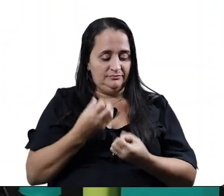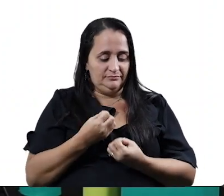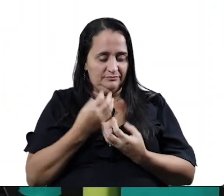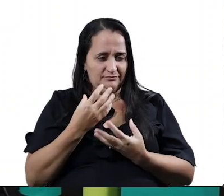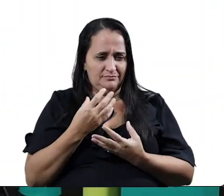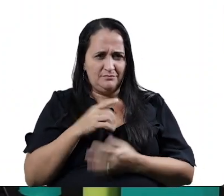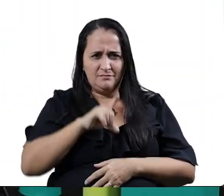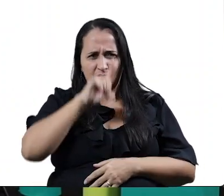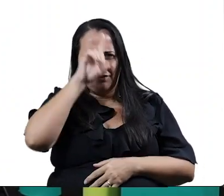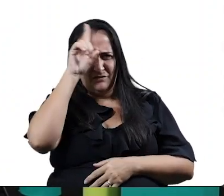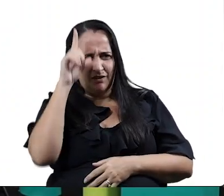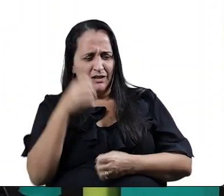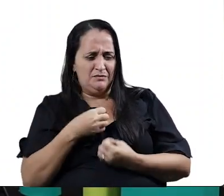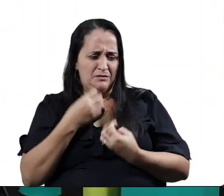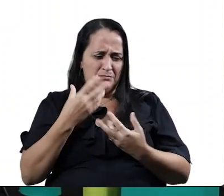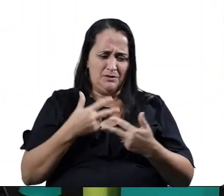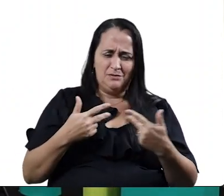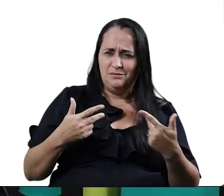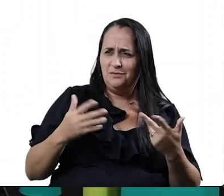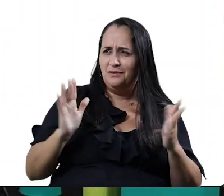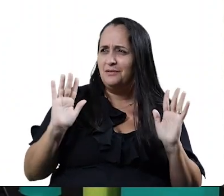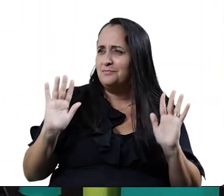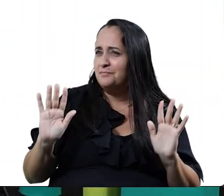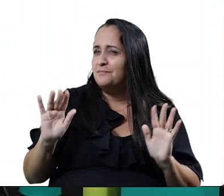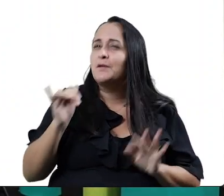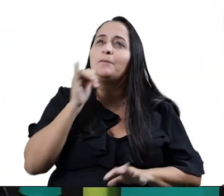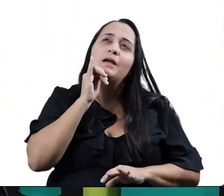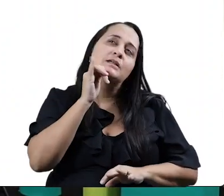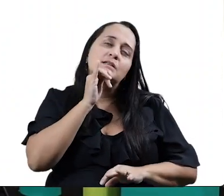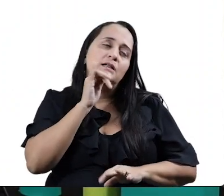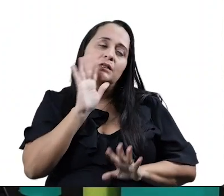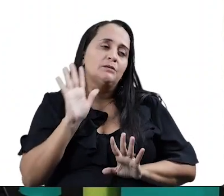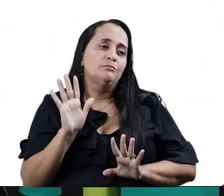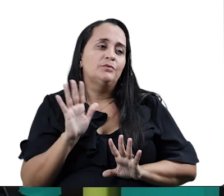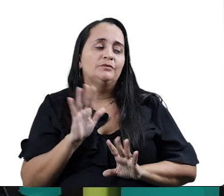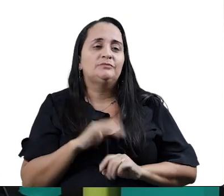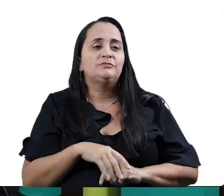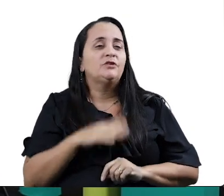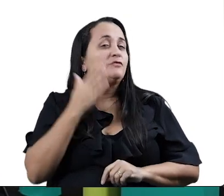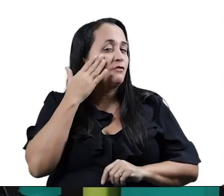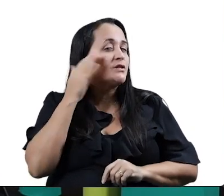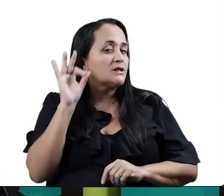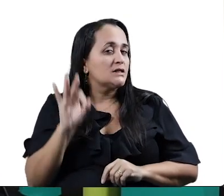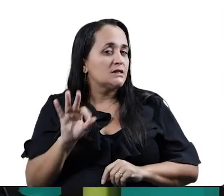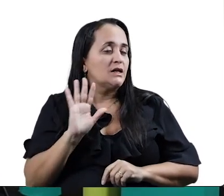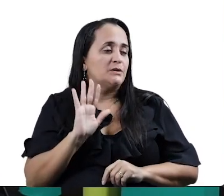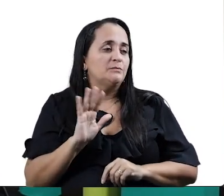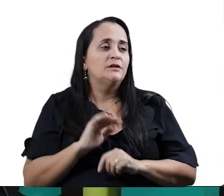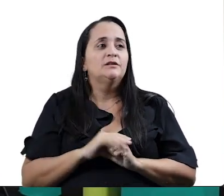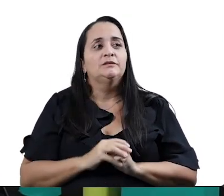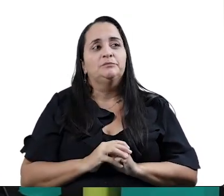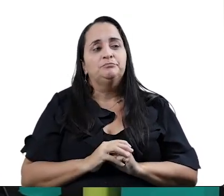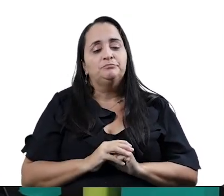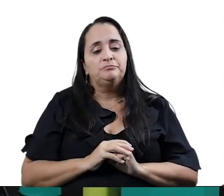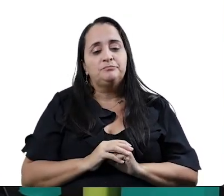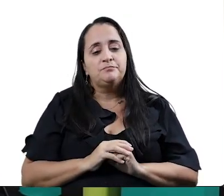um versinho. Inventava um versinho lá, rimando. Por exemplo, vou inventar um aqui, vamos ver se vai dar certo.